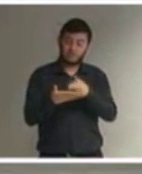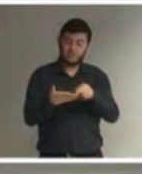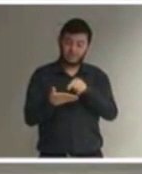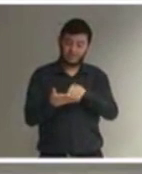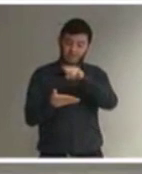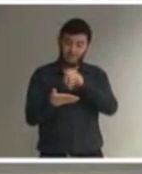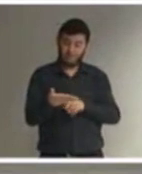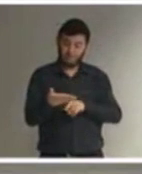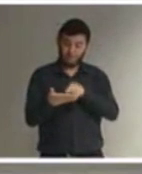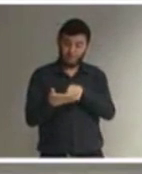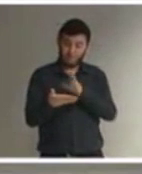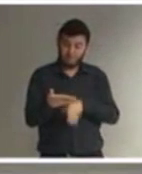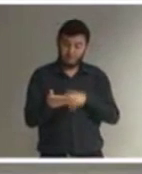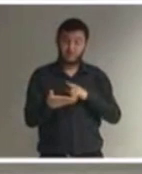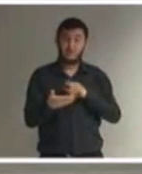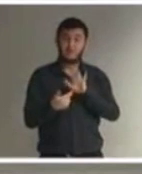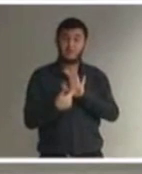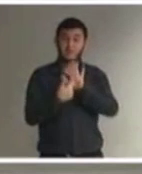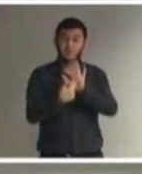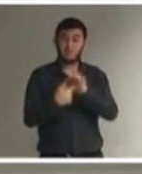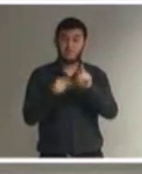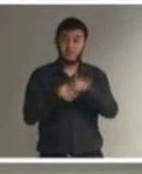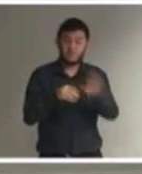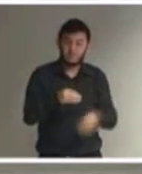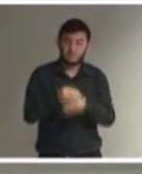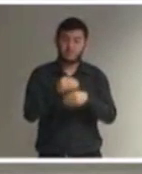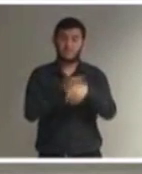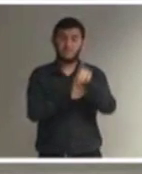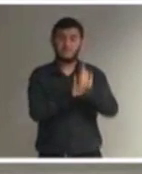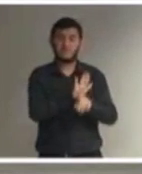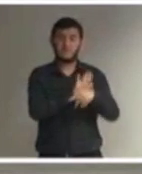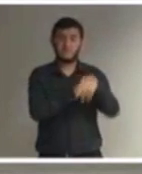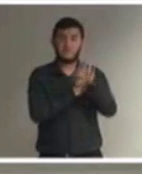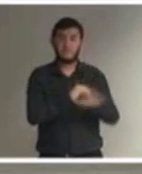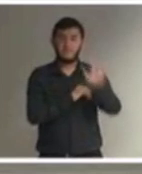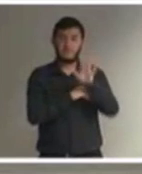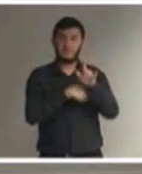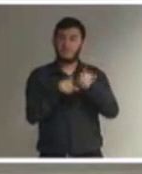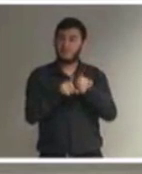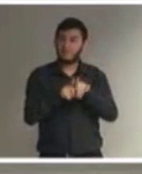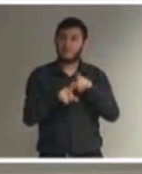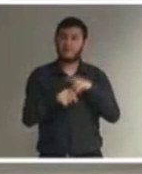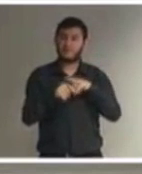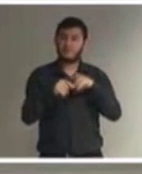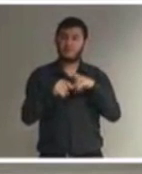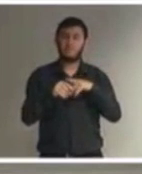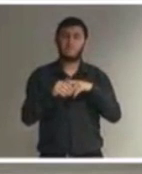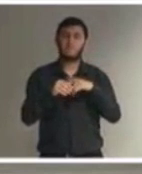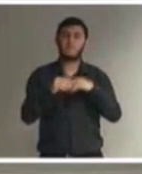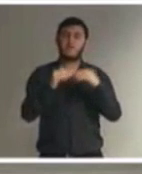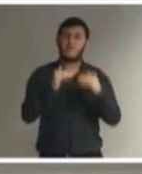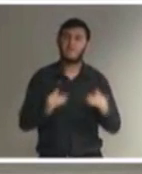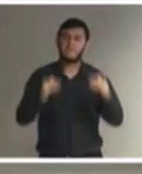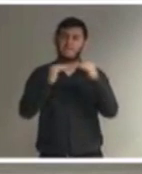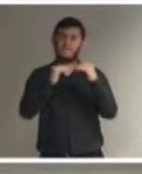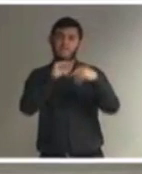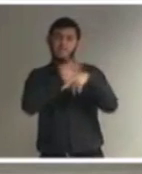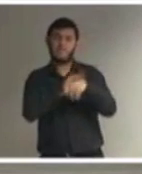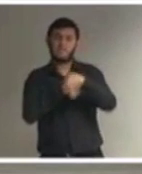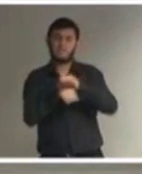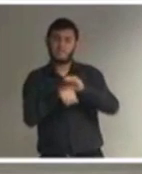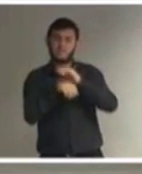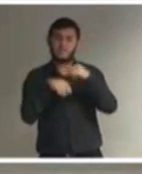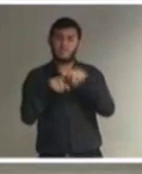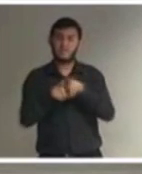compõe o direito brasileiro em nível constitucional. Toda lei abaixo, toda